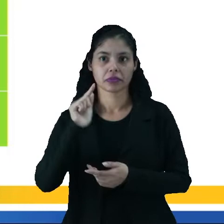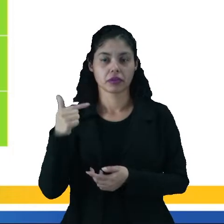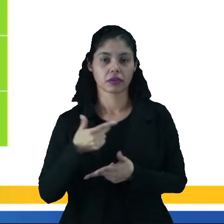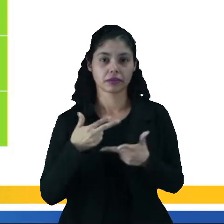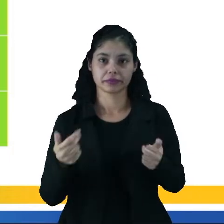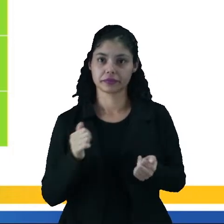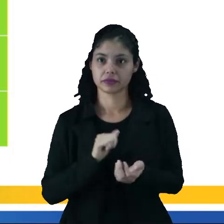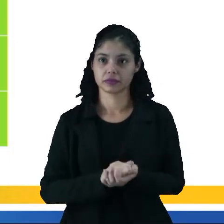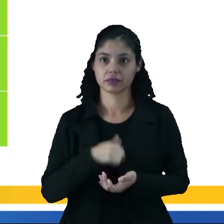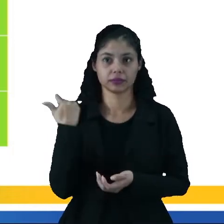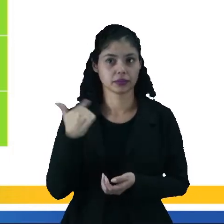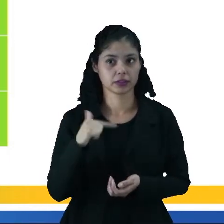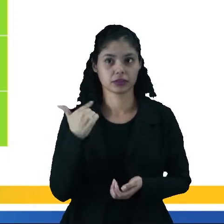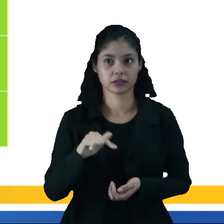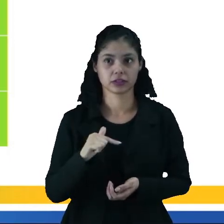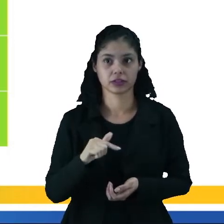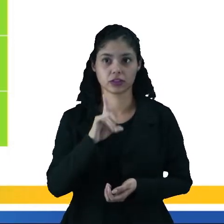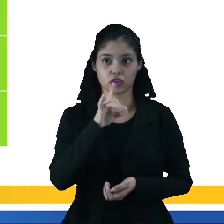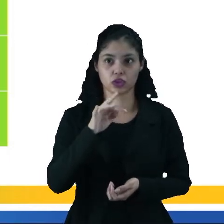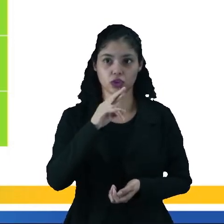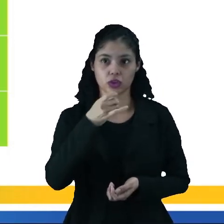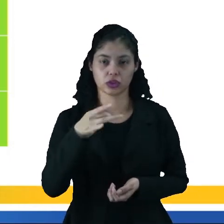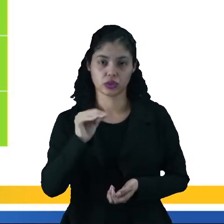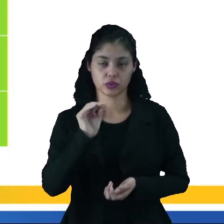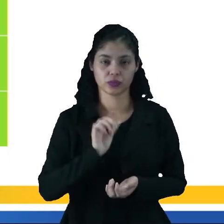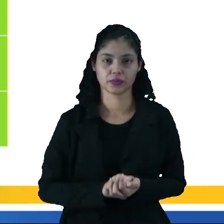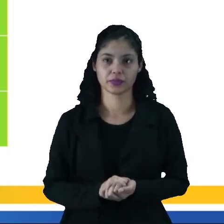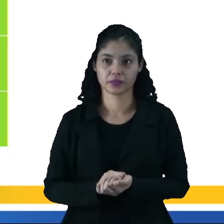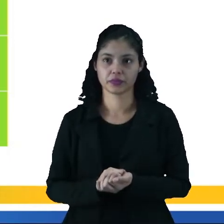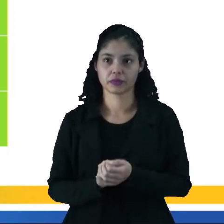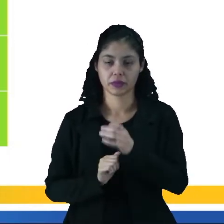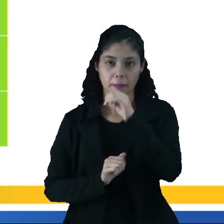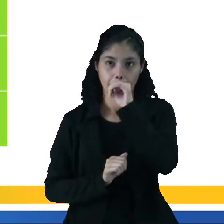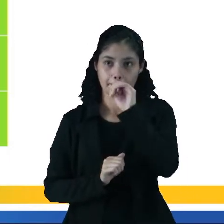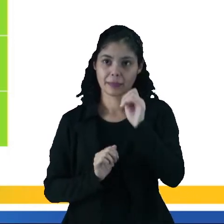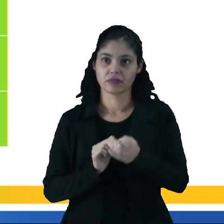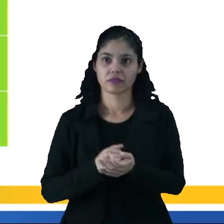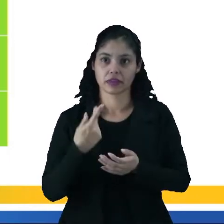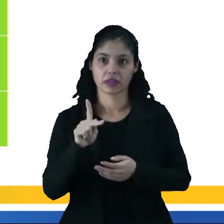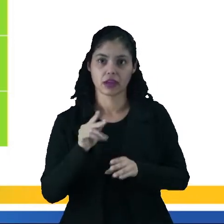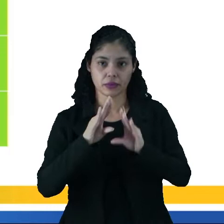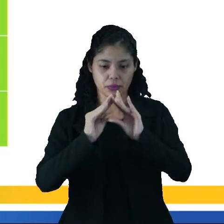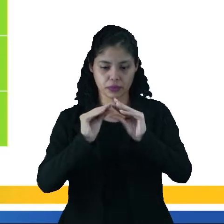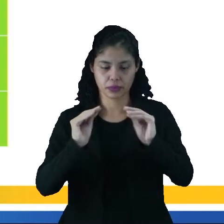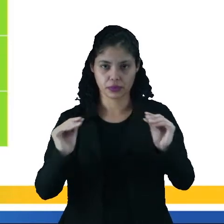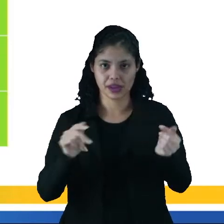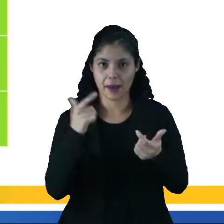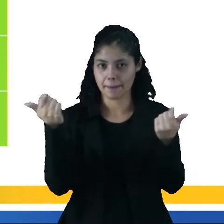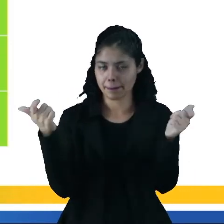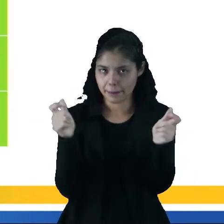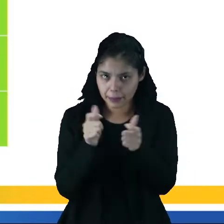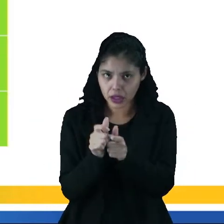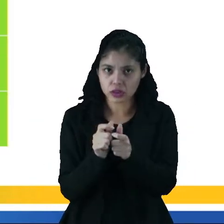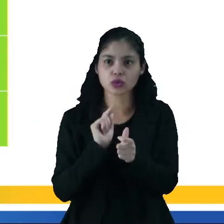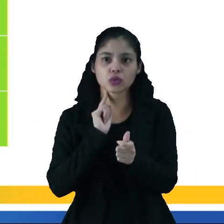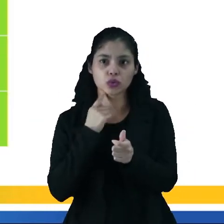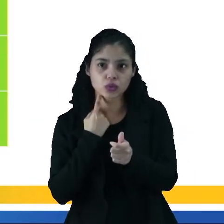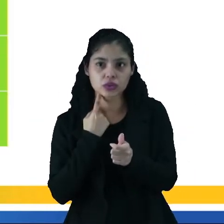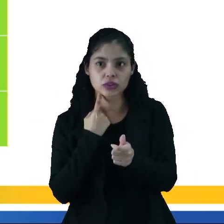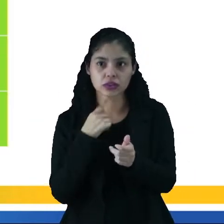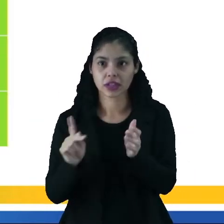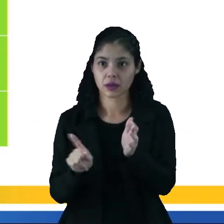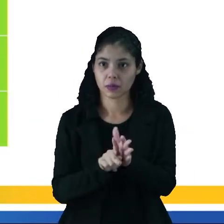coisa é que não emite dióxido de enxufre. Suas cinzas são menos poluentes do que as derivadas de